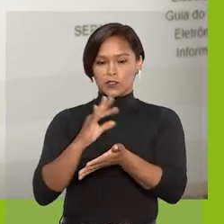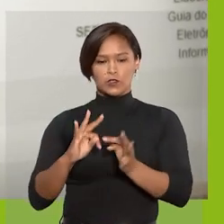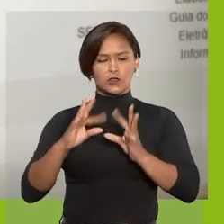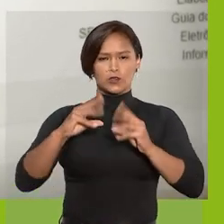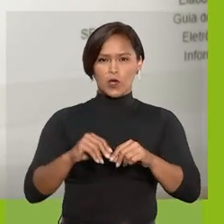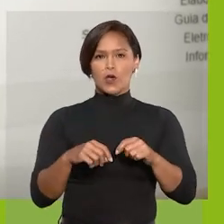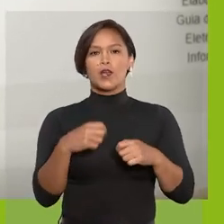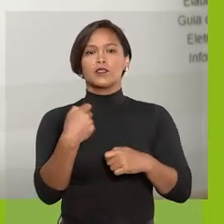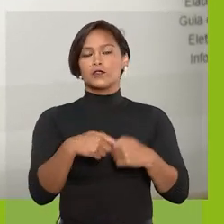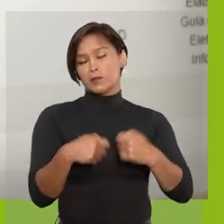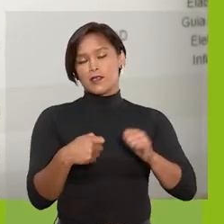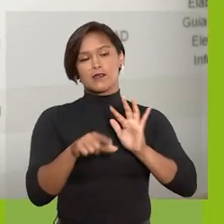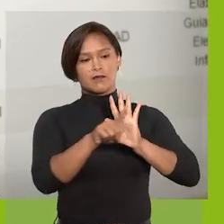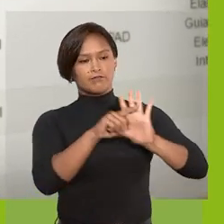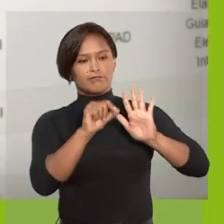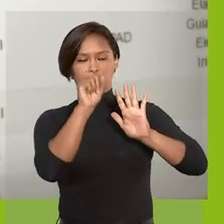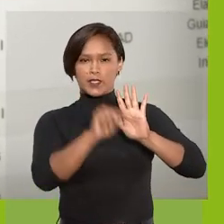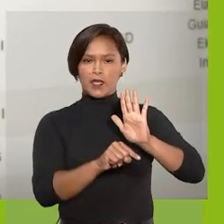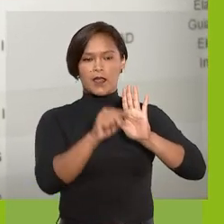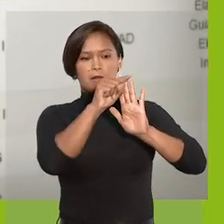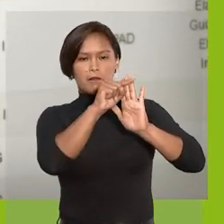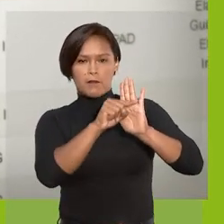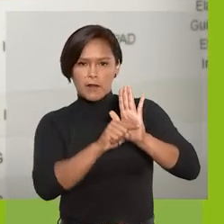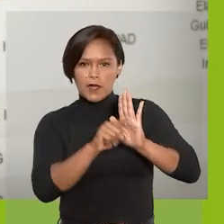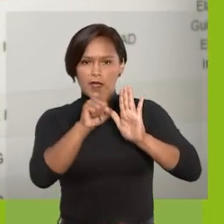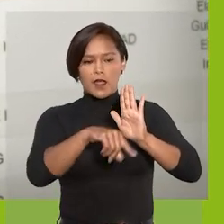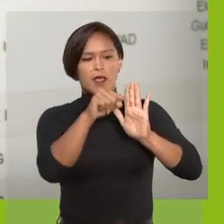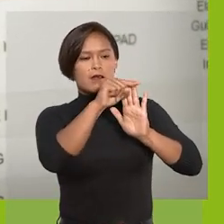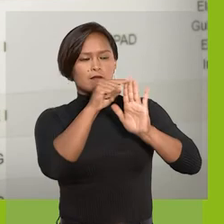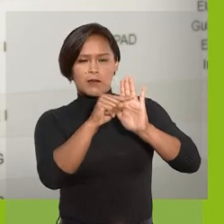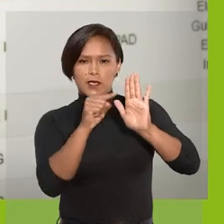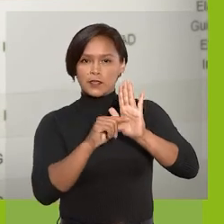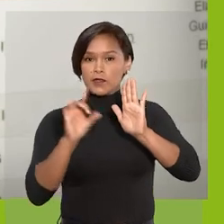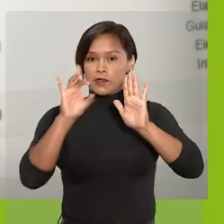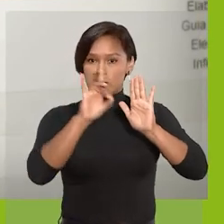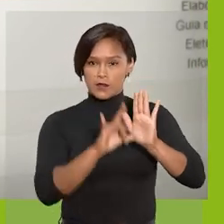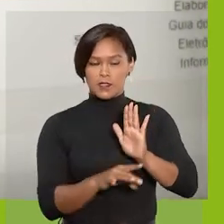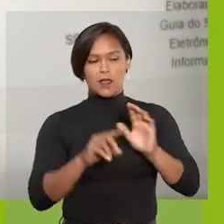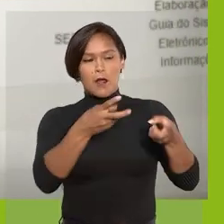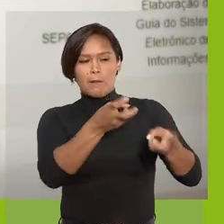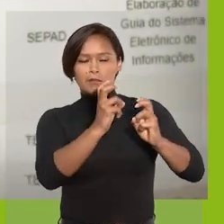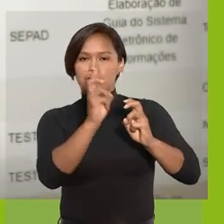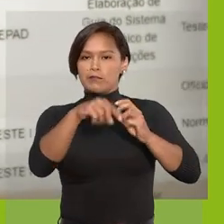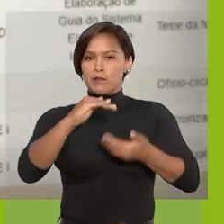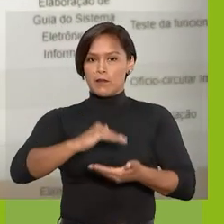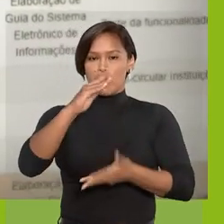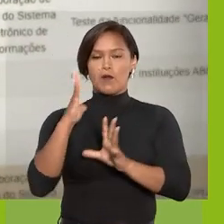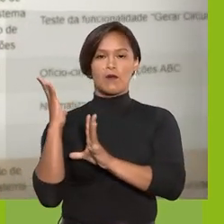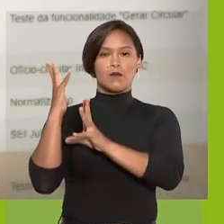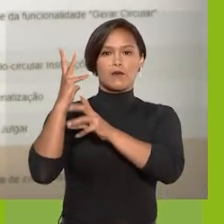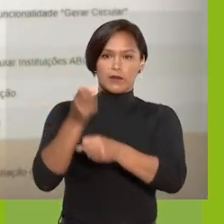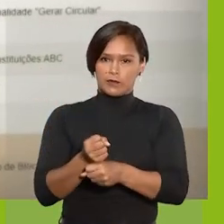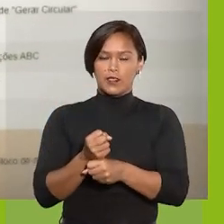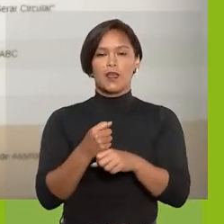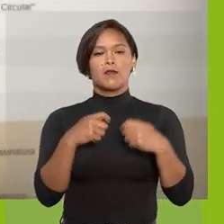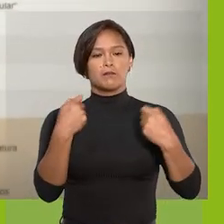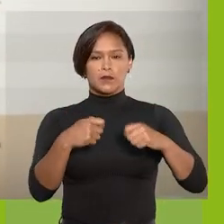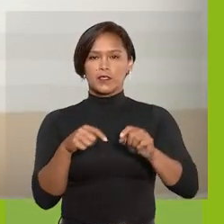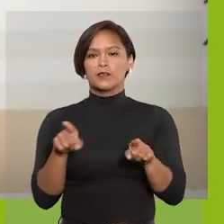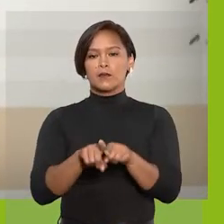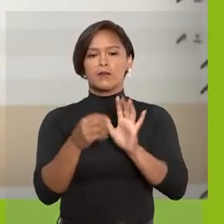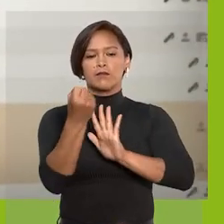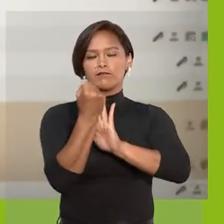Basta clicar sobre os ícones. Além das marcações, ao identificar um bloco como Revisado, permanece